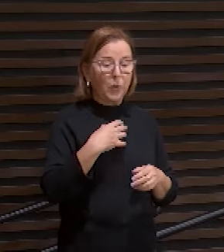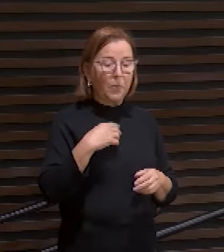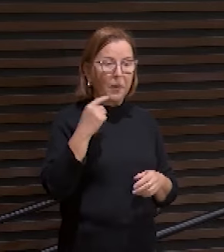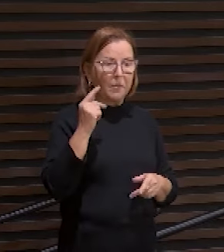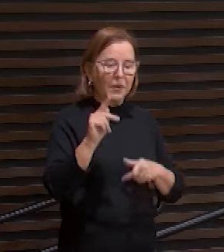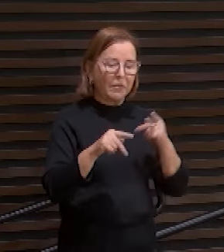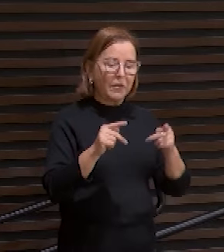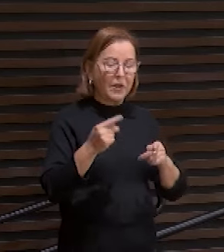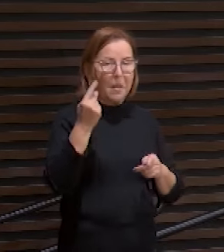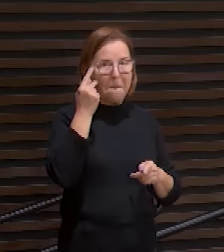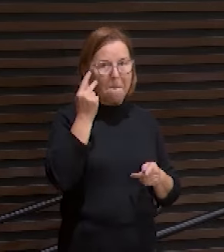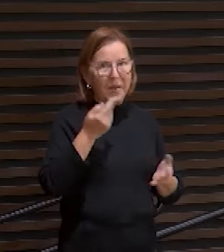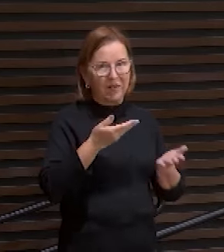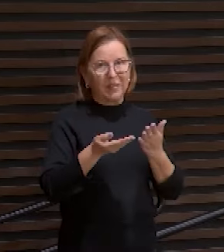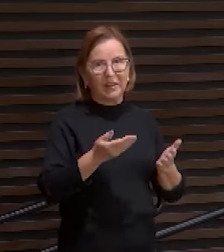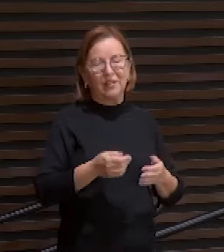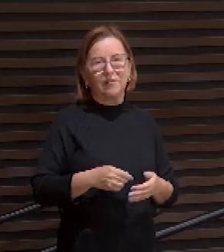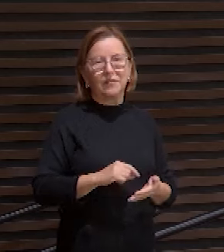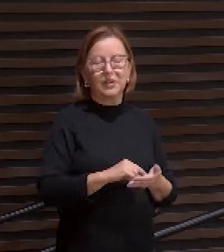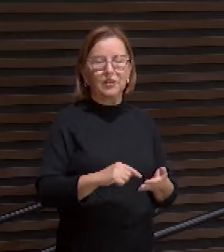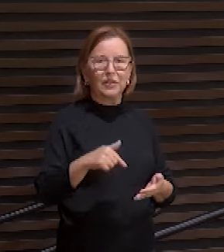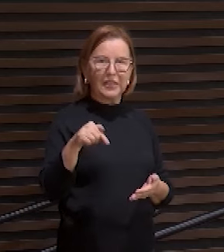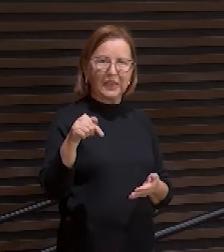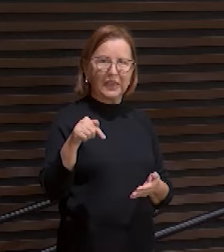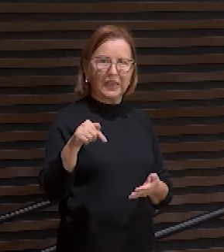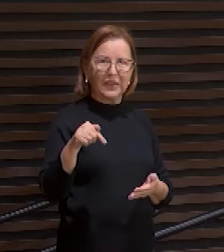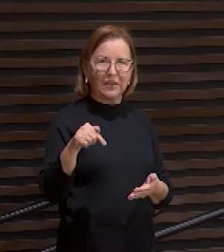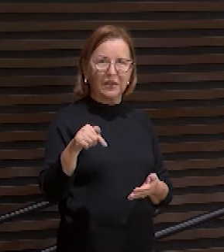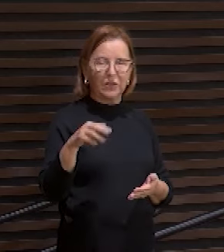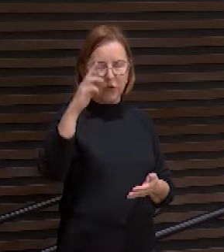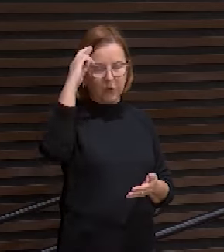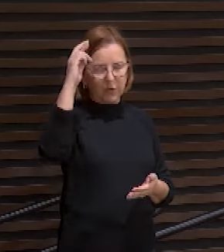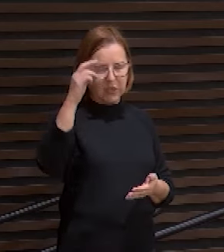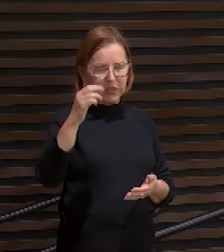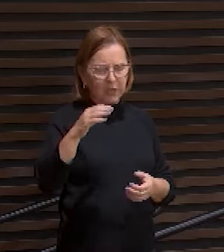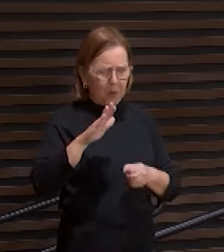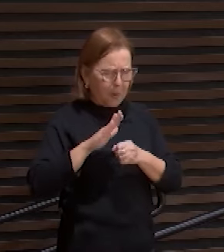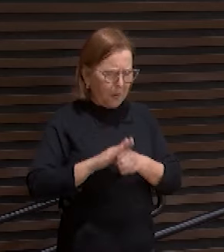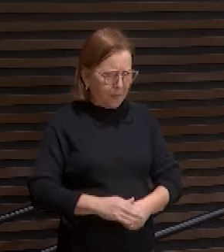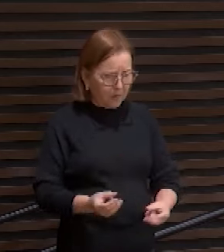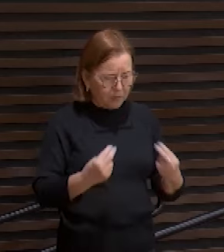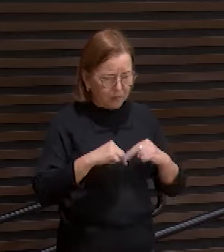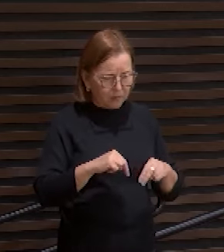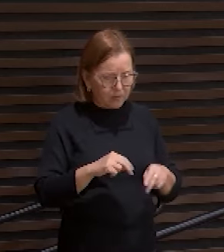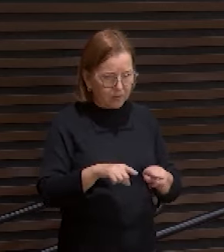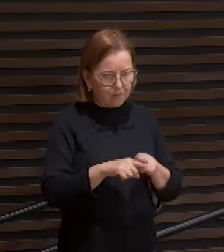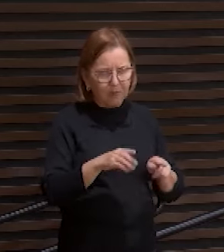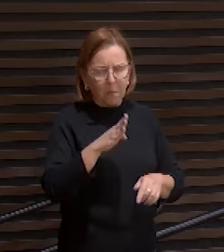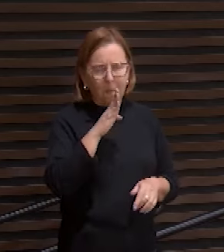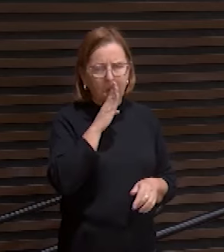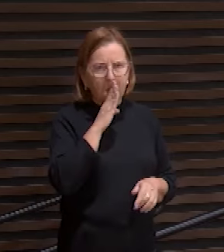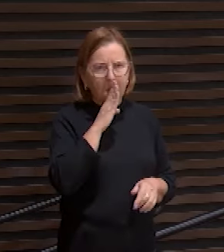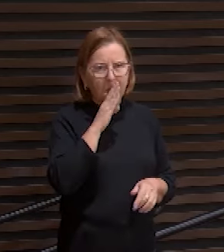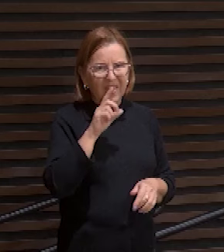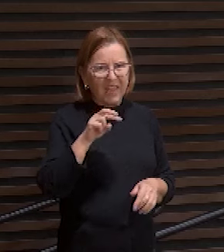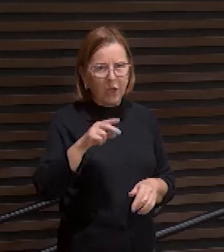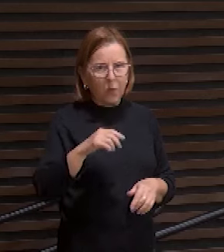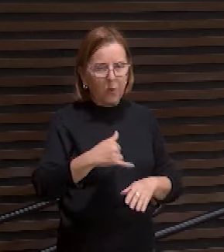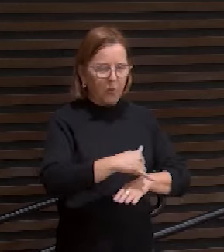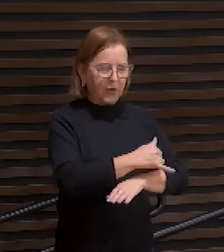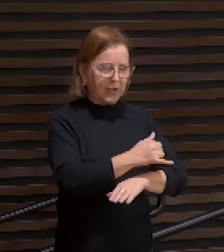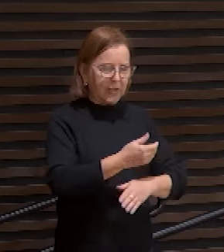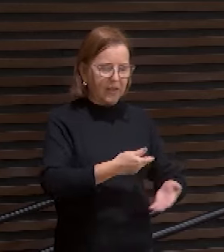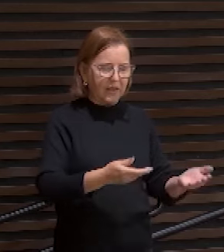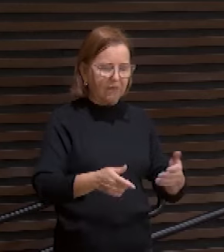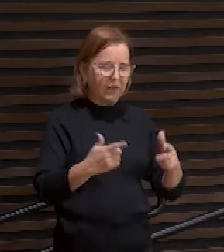ele foi versículo 7 ele foi oprimido e humilhado mas não abriu a boca como cordeiro foi levado ao